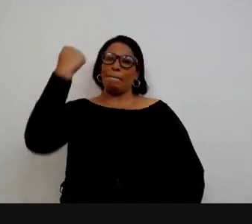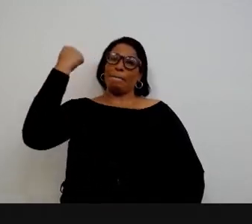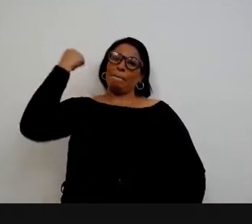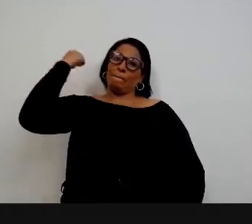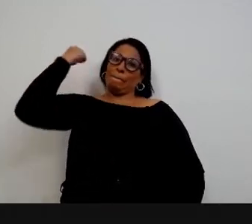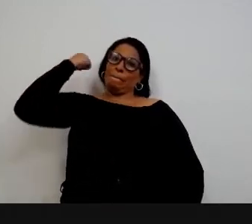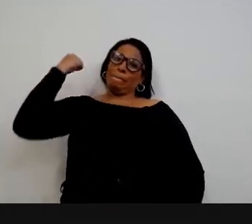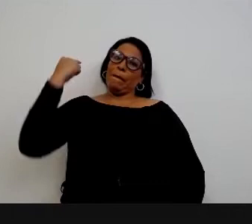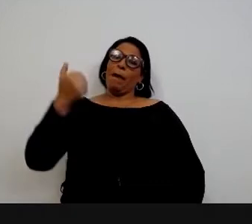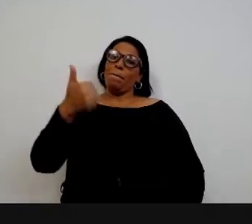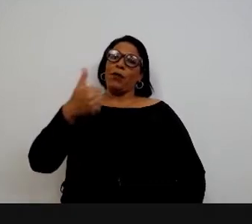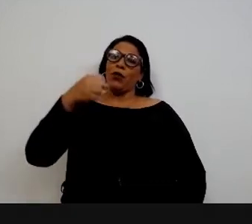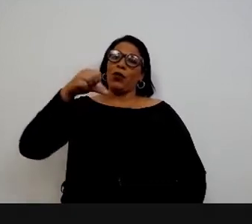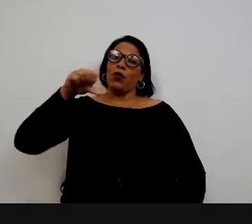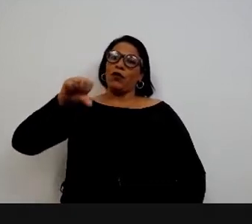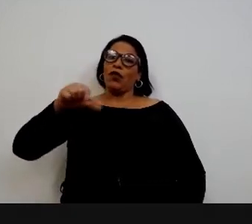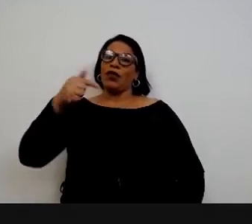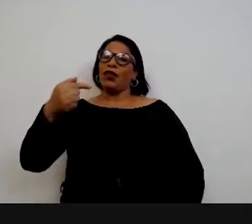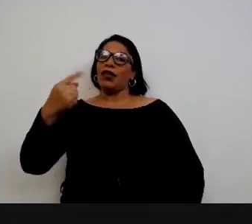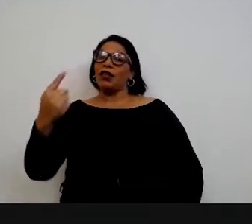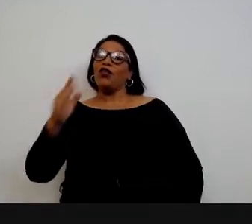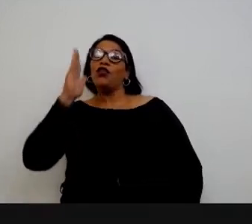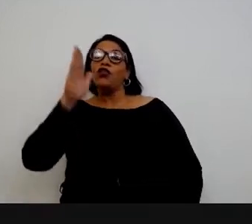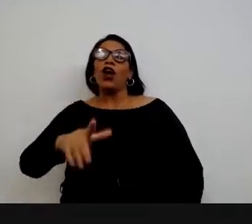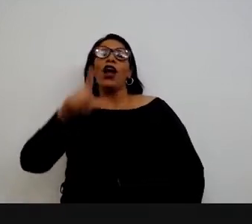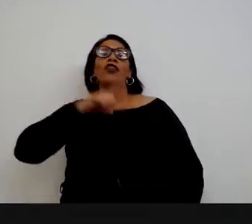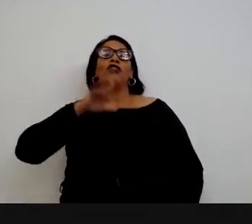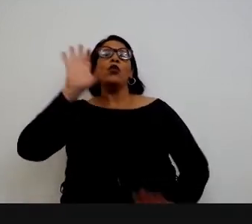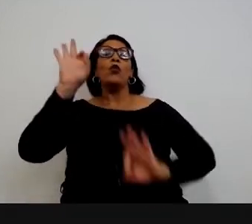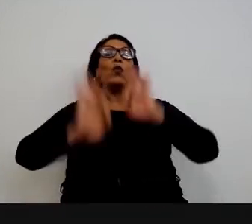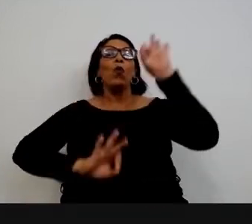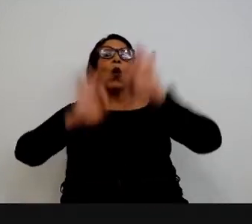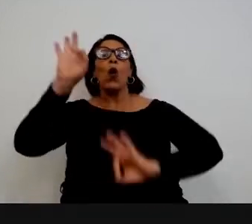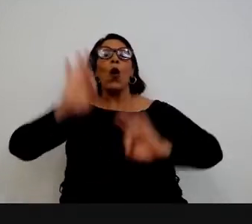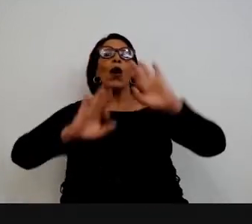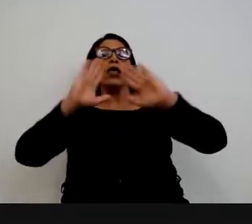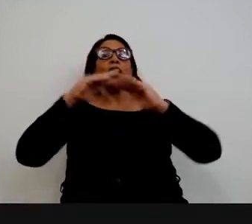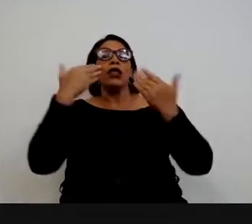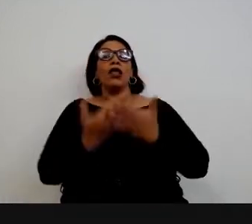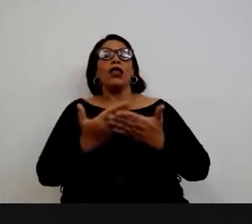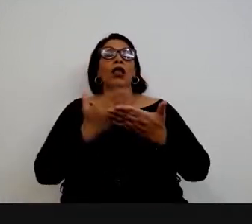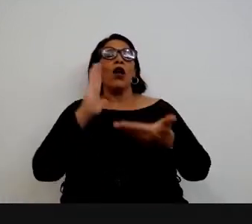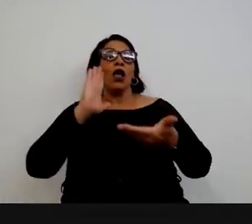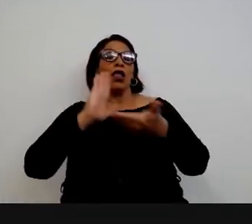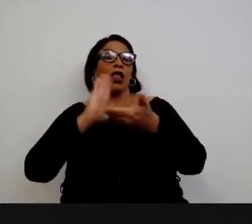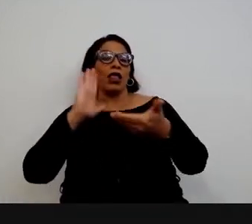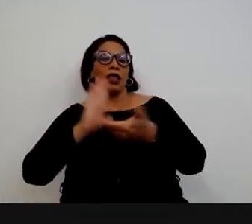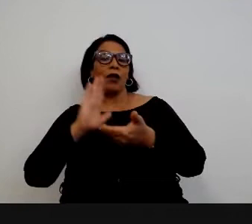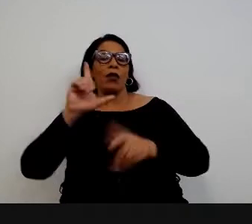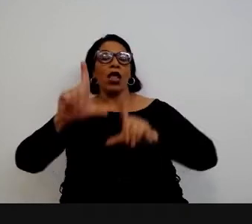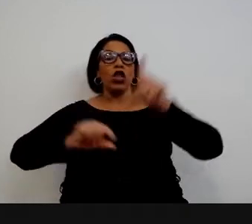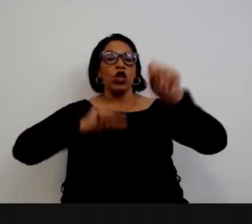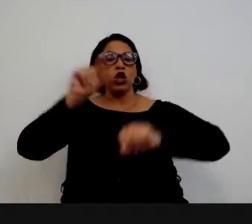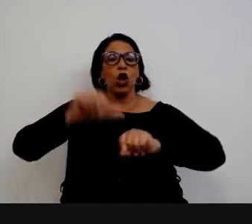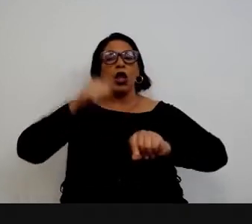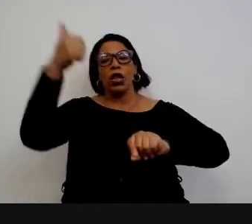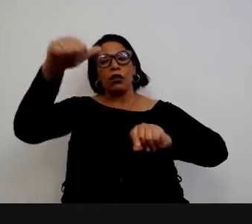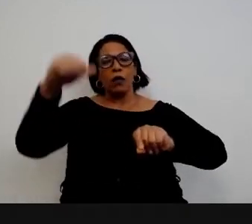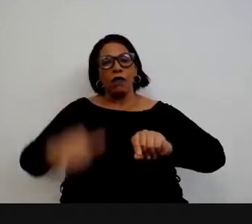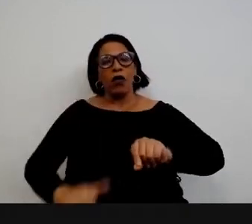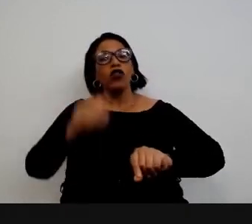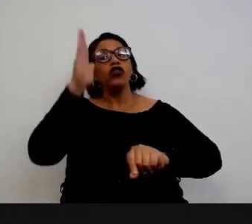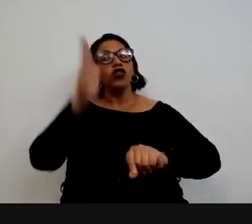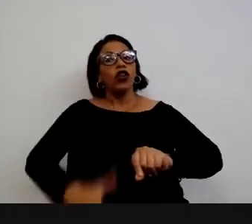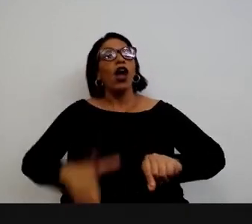1971, já existia uma estrutura na Câmara, a, então, coordenação de seleção e treinamento,